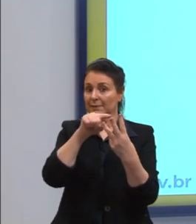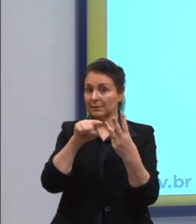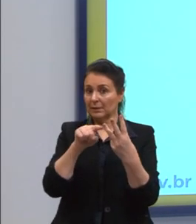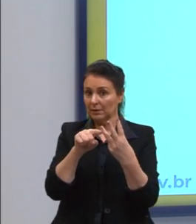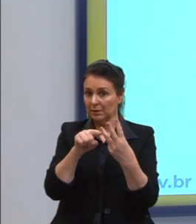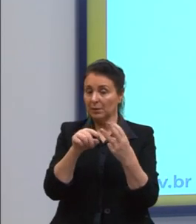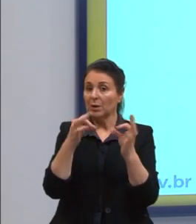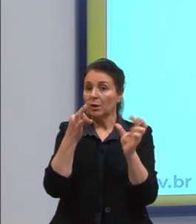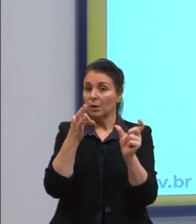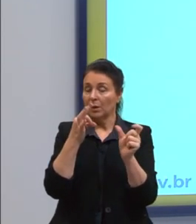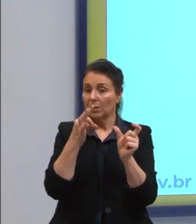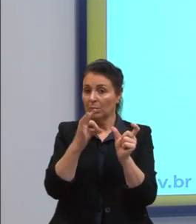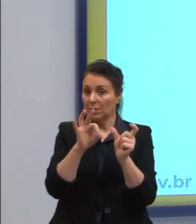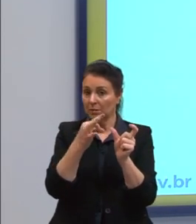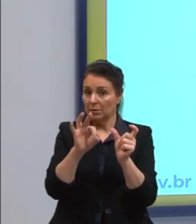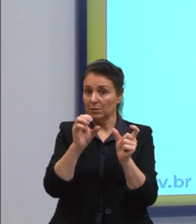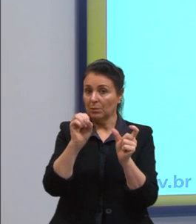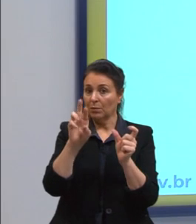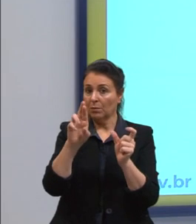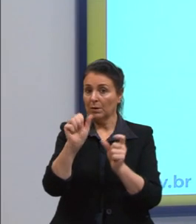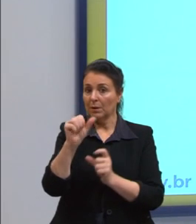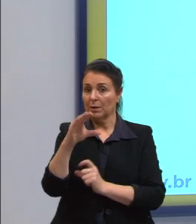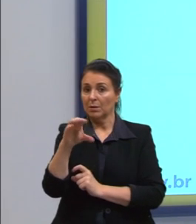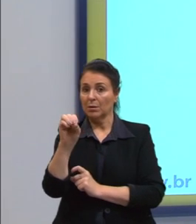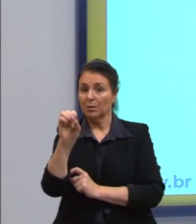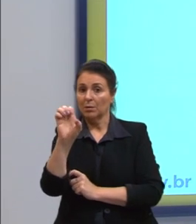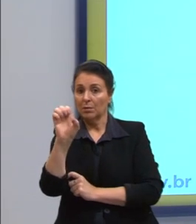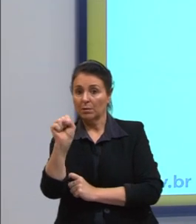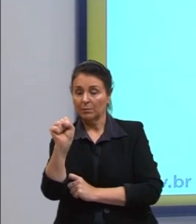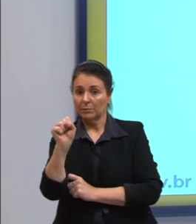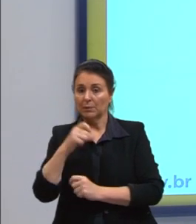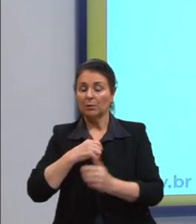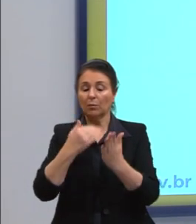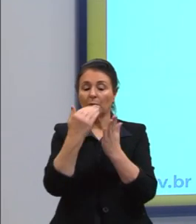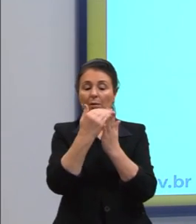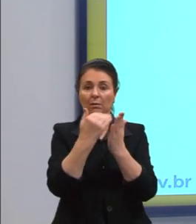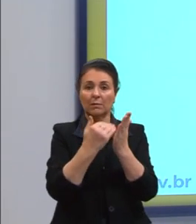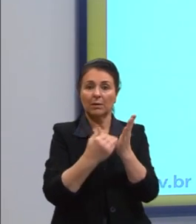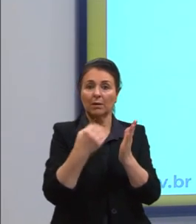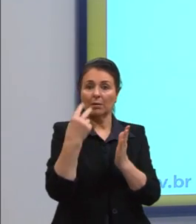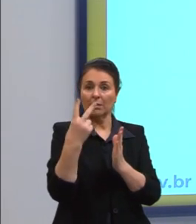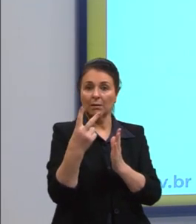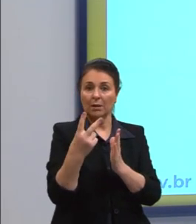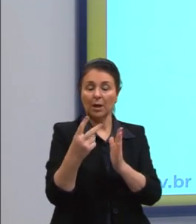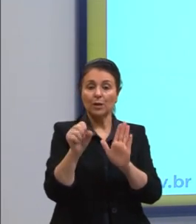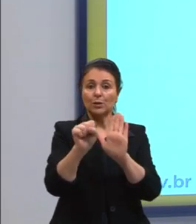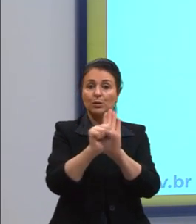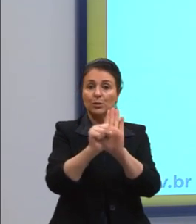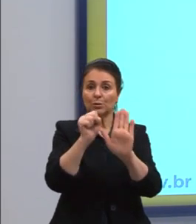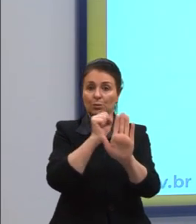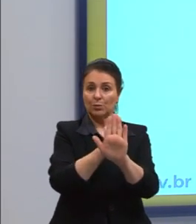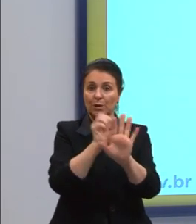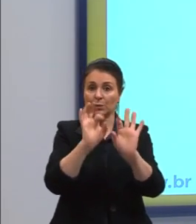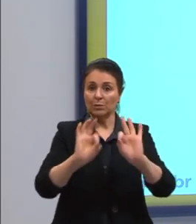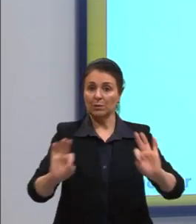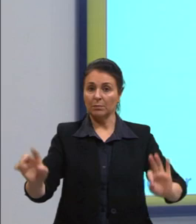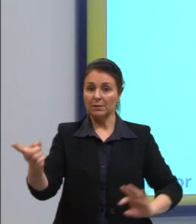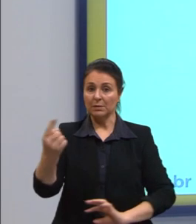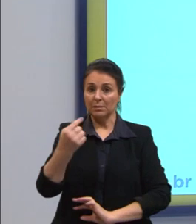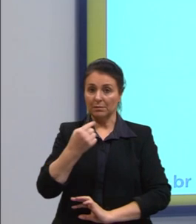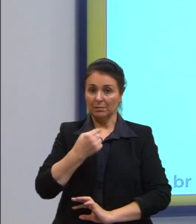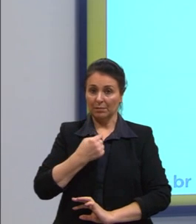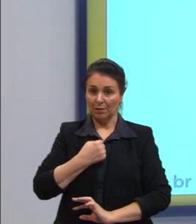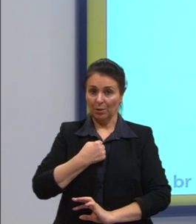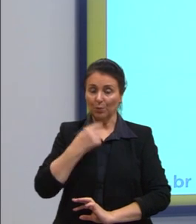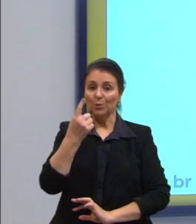três orações, eu tenho que classificar três sujeitos. O primeiro deles é simples, seria eu. E os